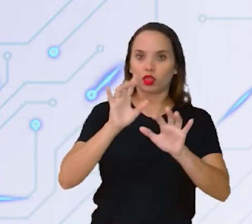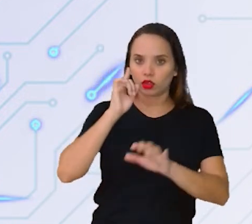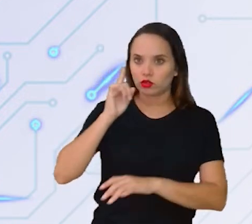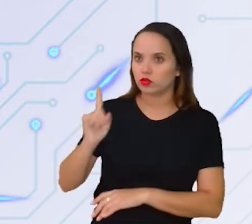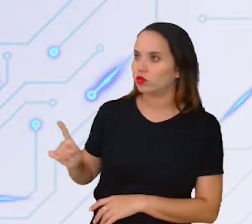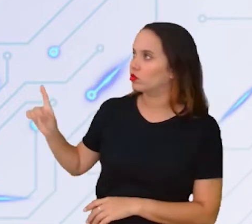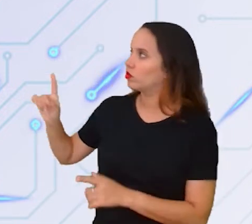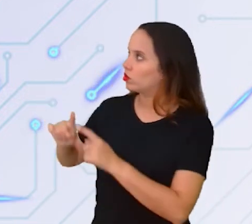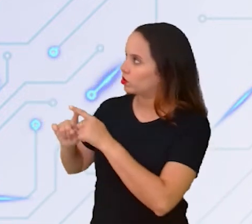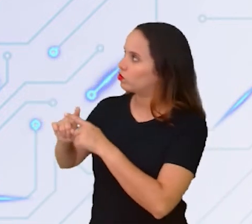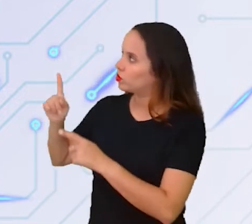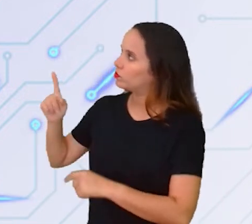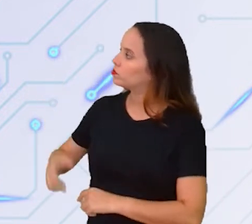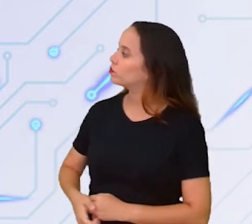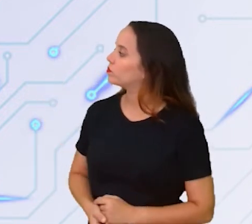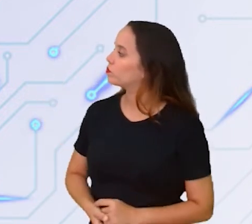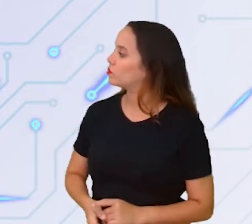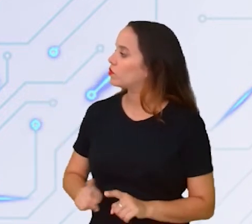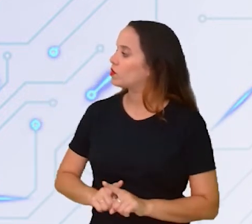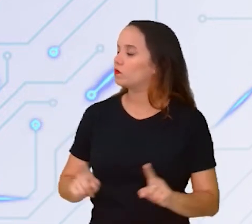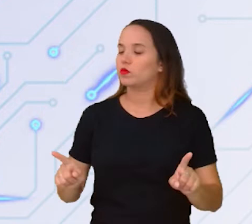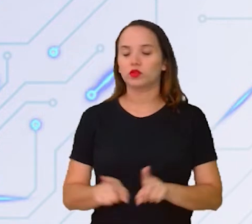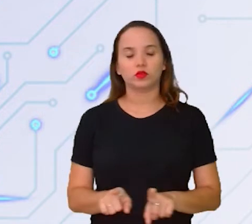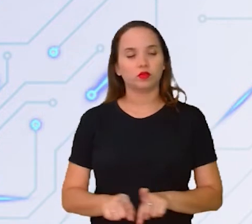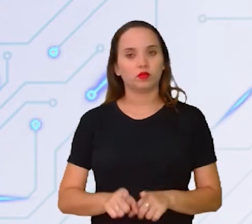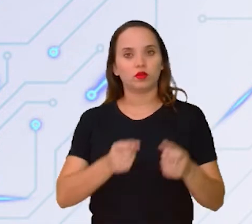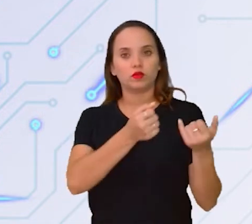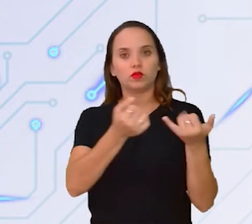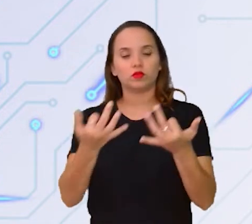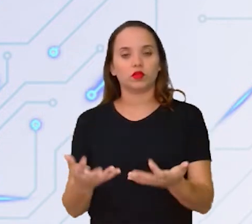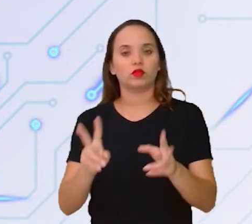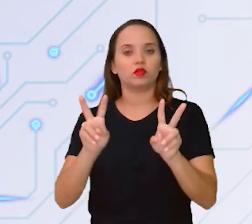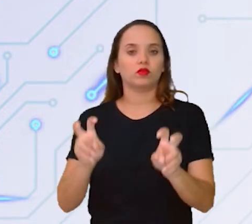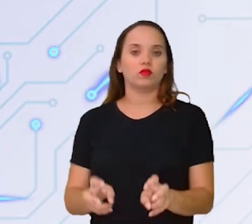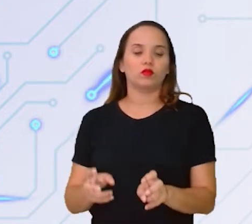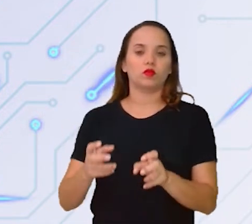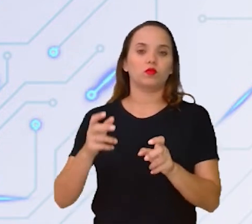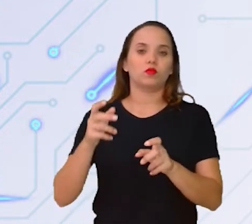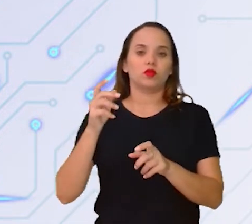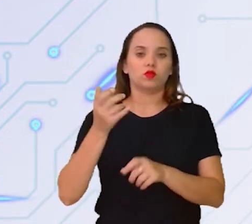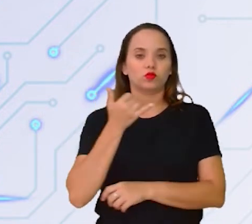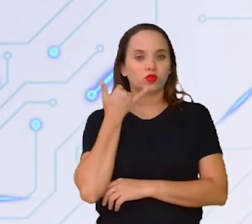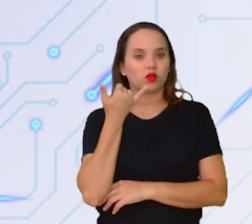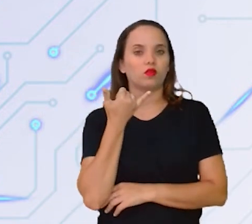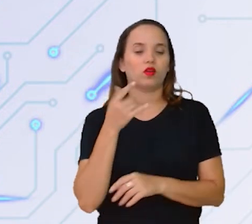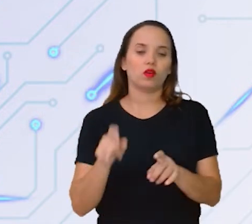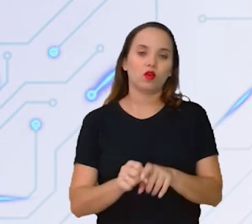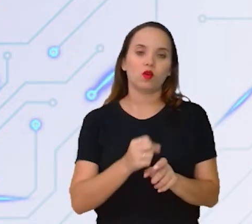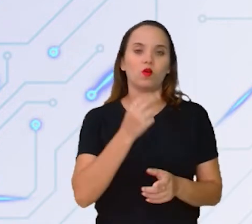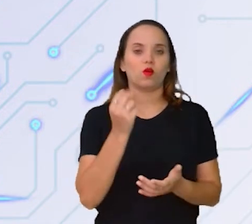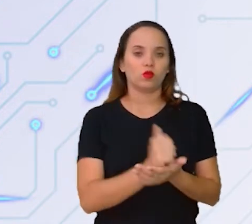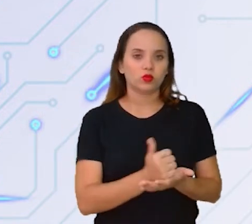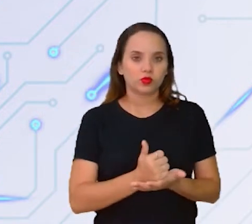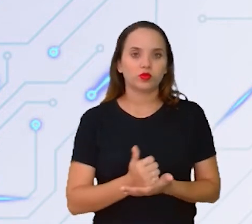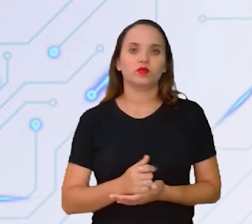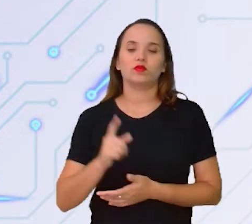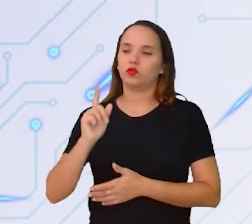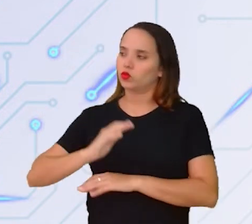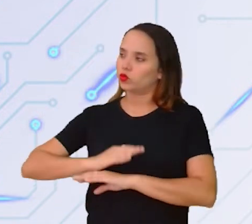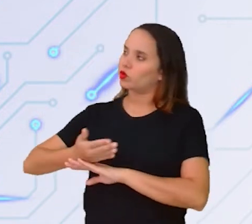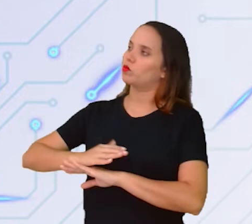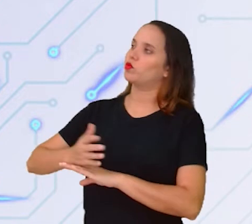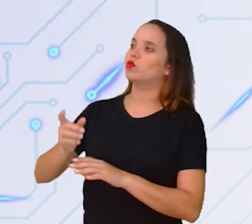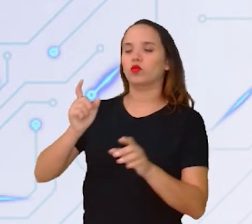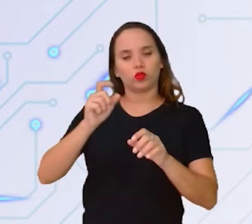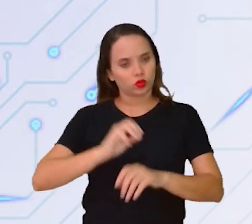aparecendo para você, mas eu também vou estar falando, por exemplo, de um smartphone, de um console de videogame... De um notebook, de um tablet.